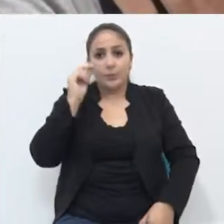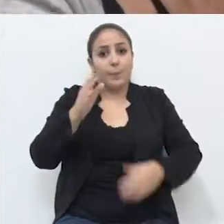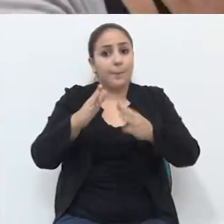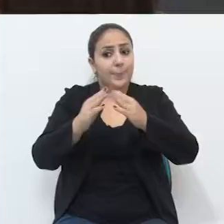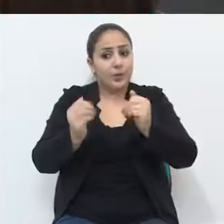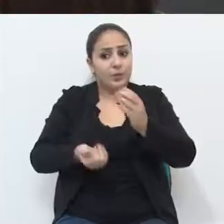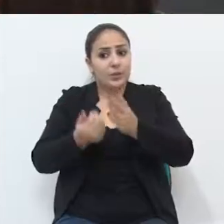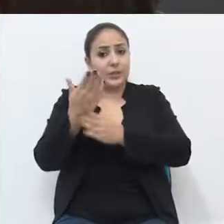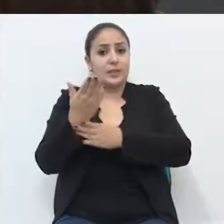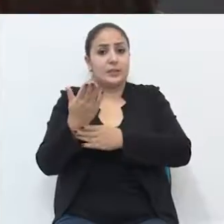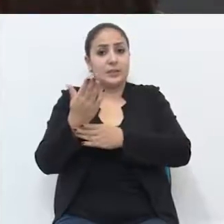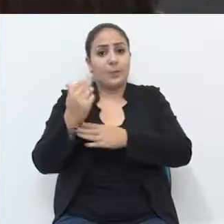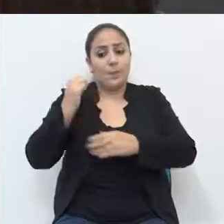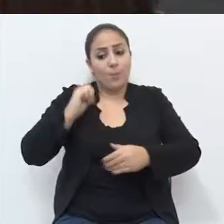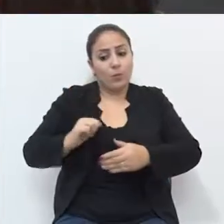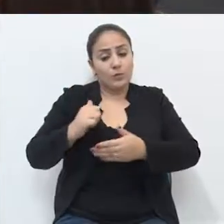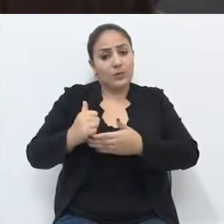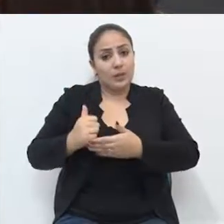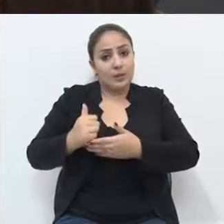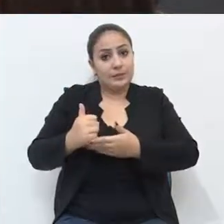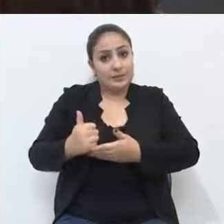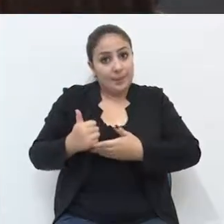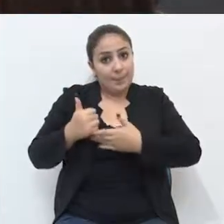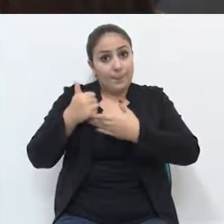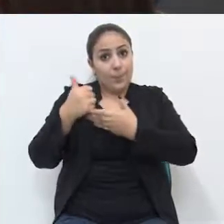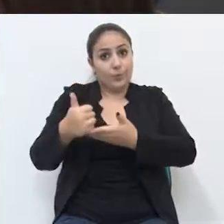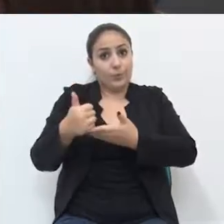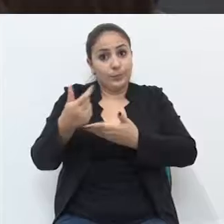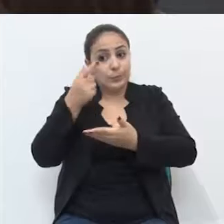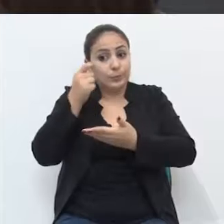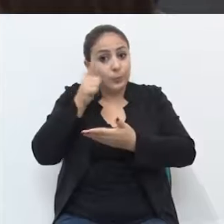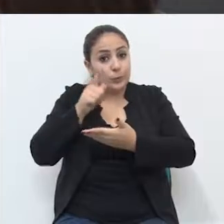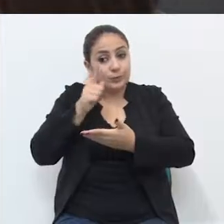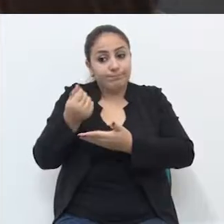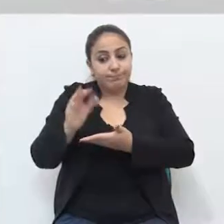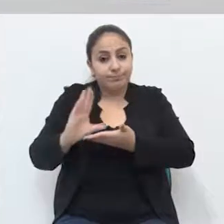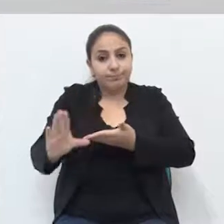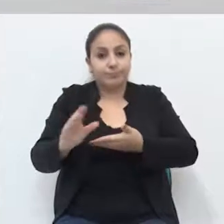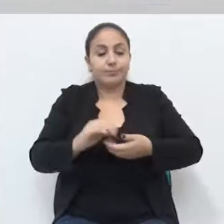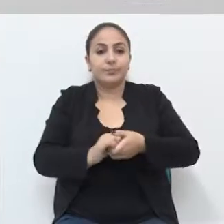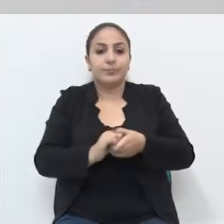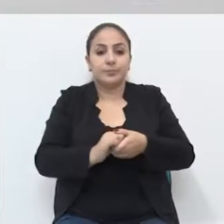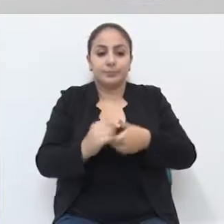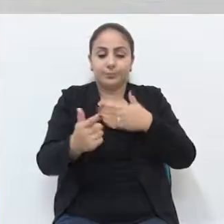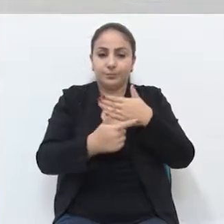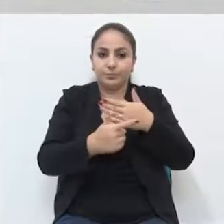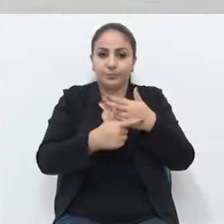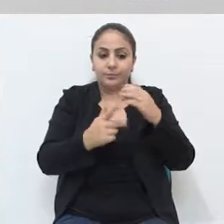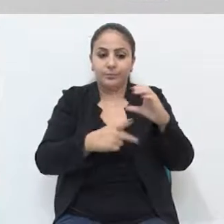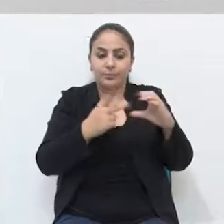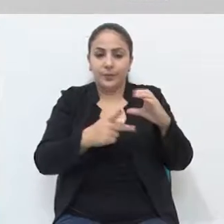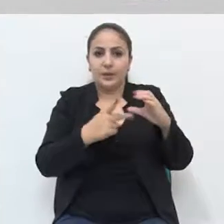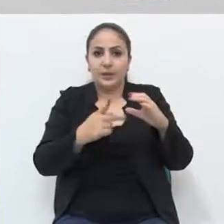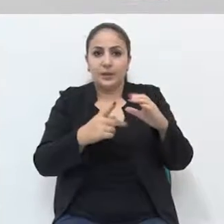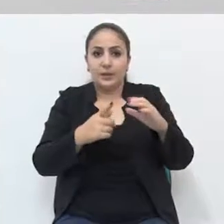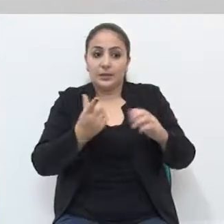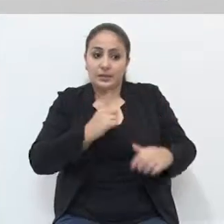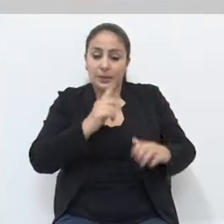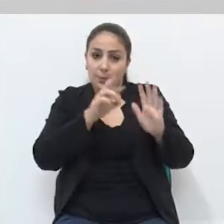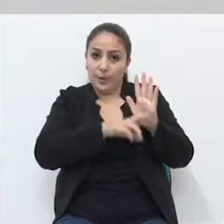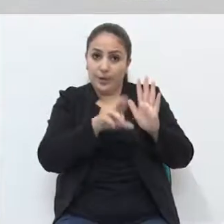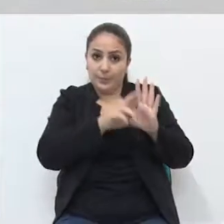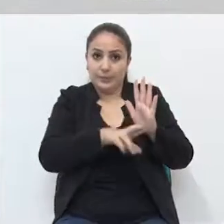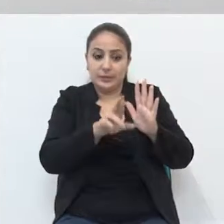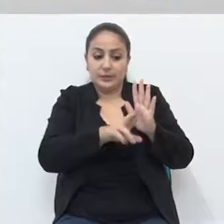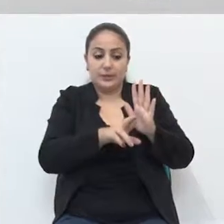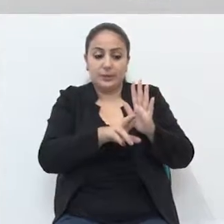município, pedindo a criação de bolsas de apoio aos atletas locais. O papel da Câmara de Vereadores é aquele, por